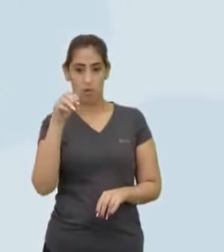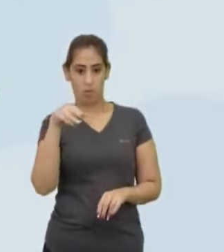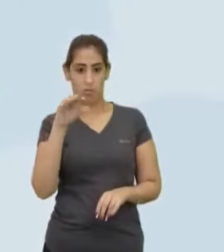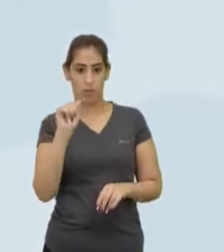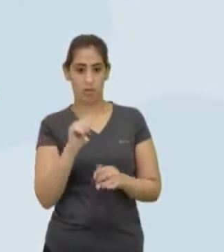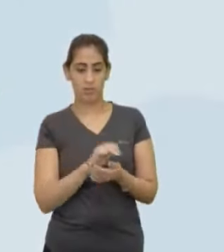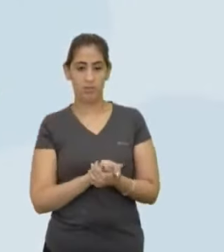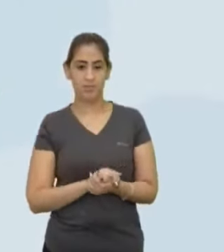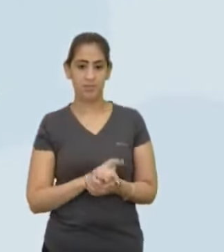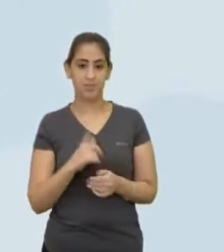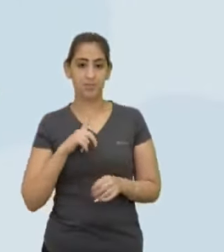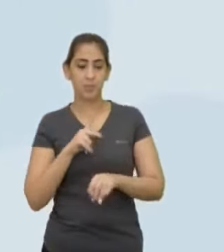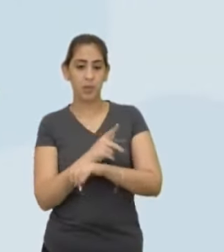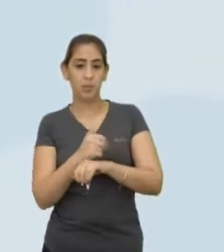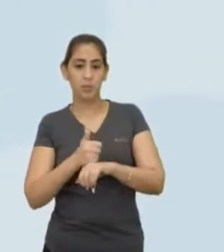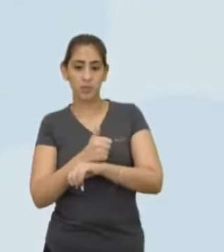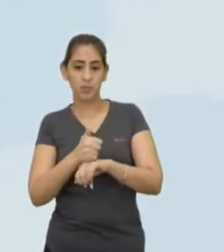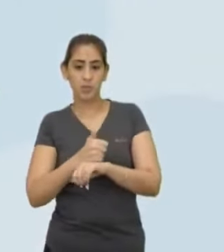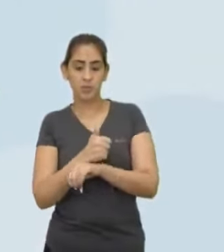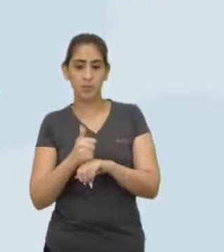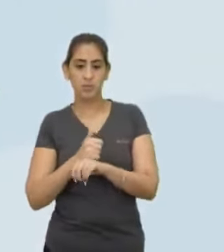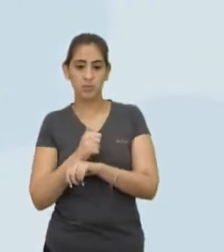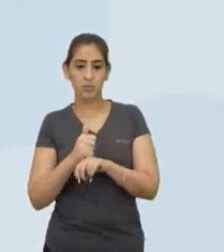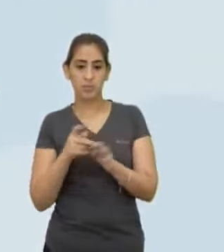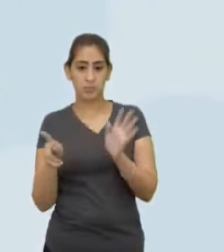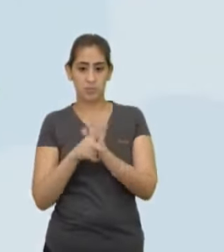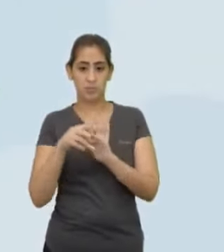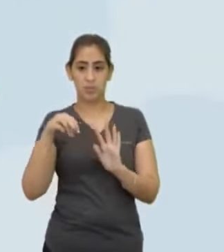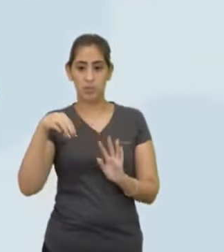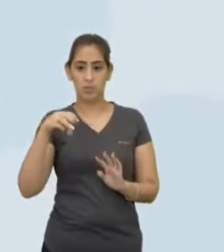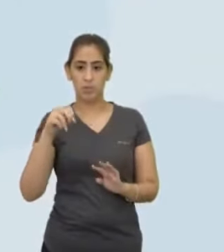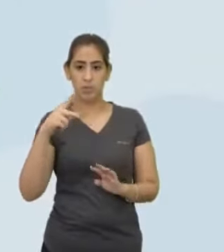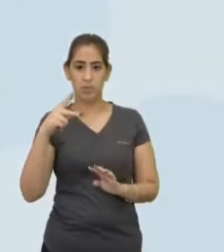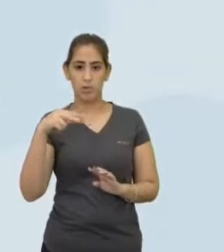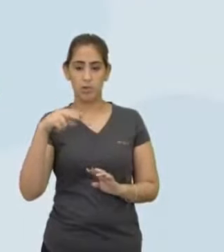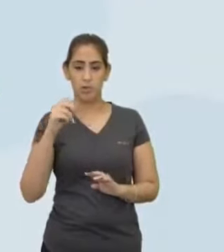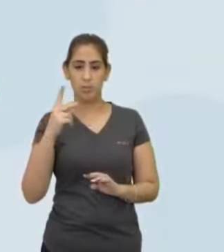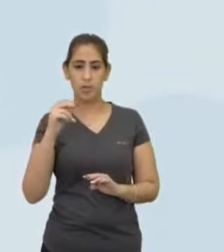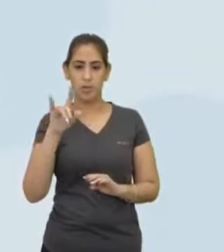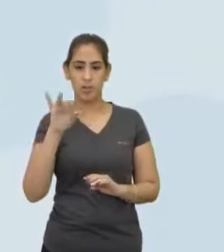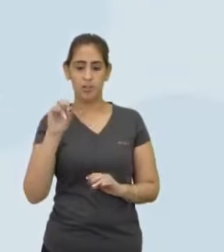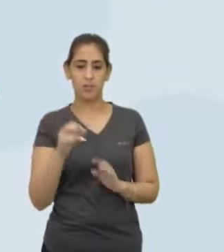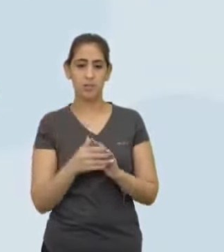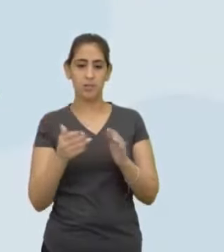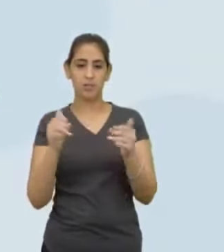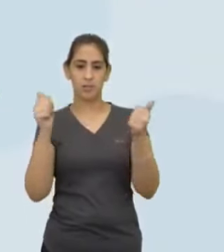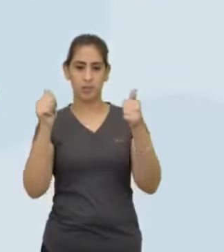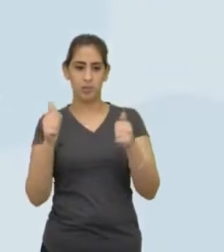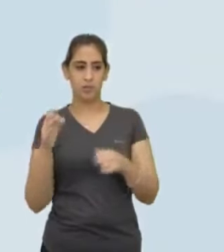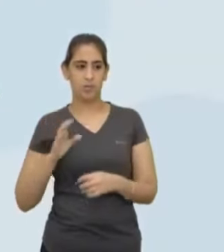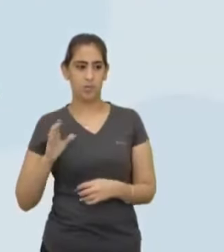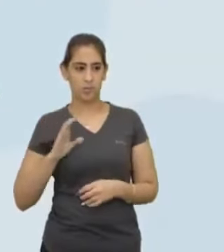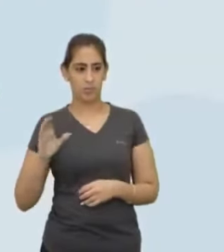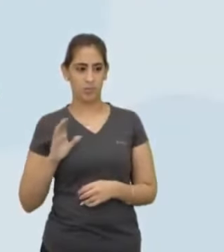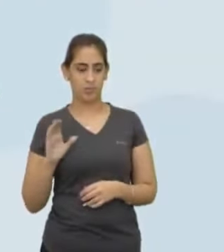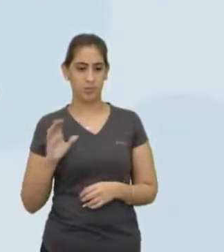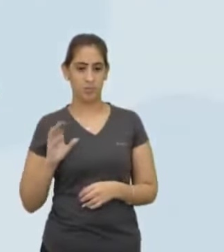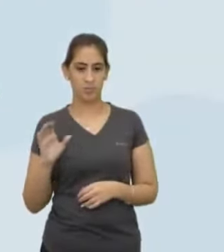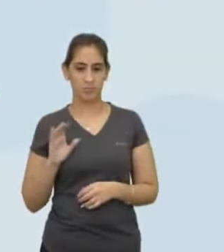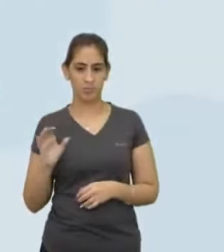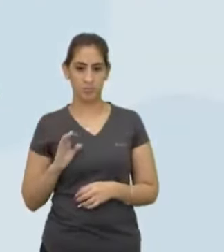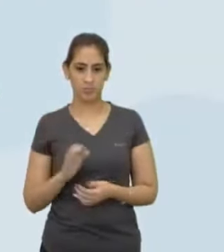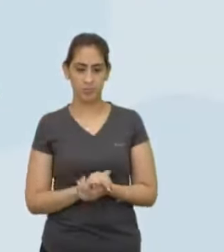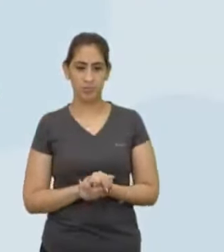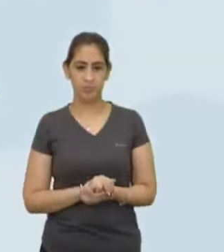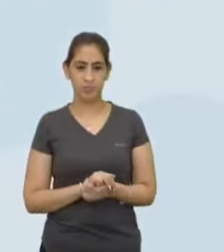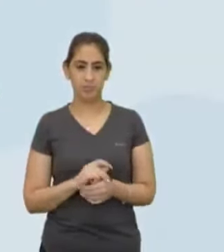profissionais Eram monopólio dos nobres Que inclusive tinham armamento sofisticado E dentre esse armamento